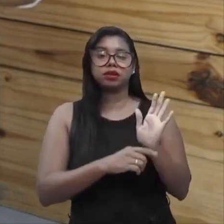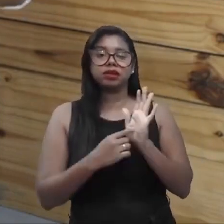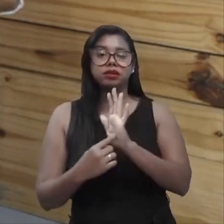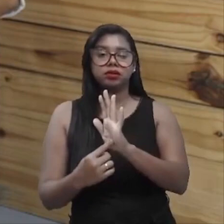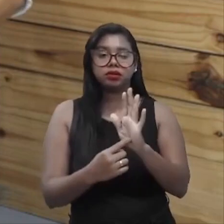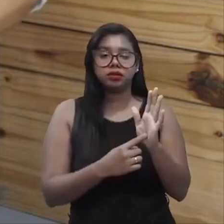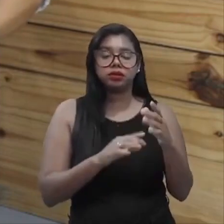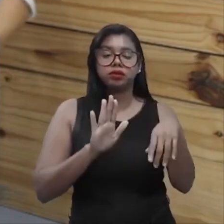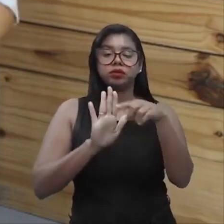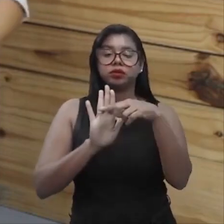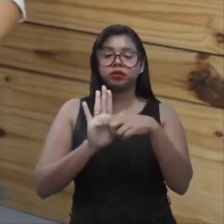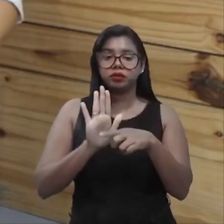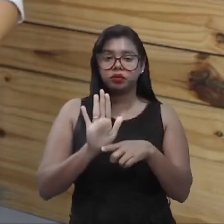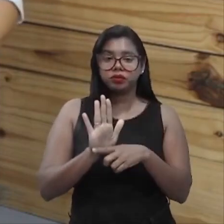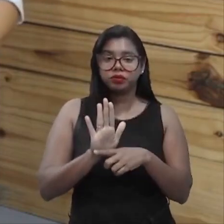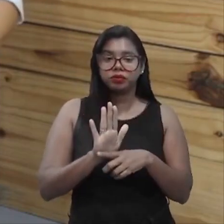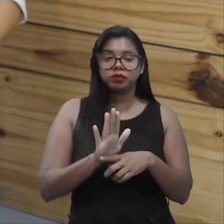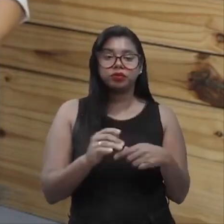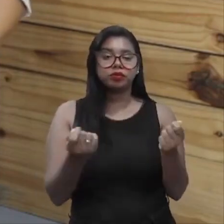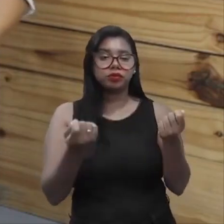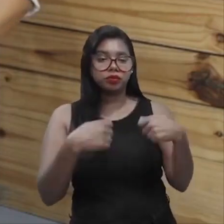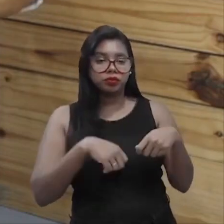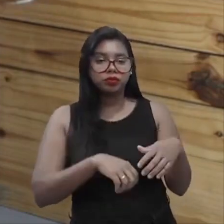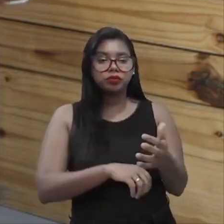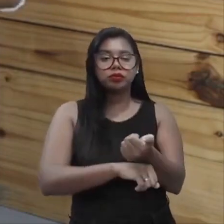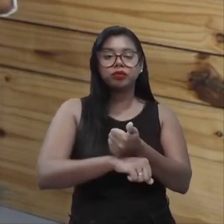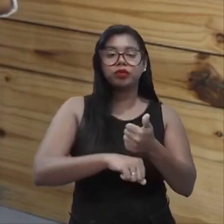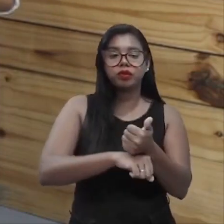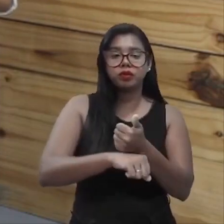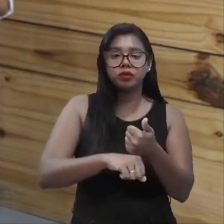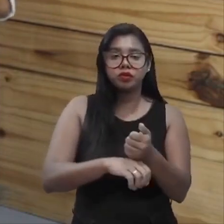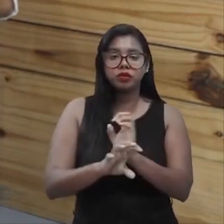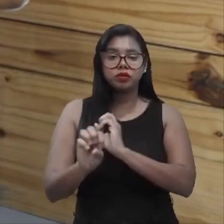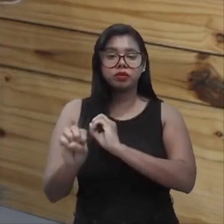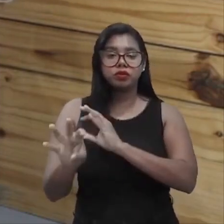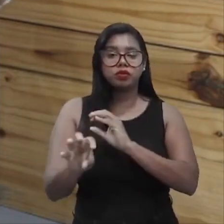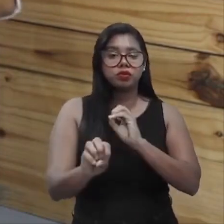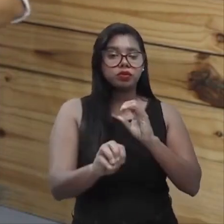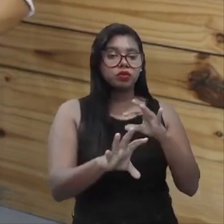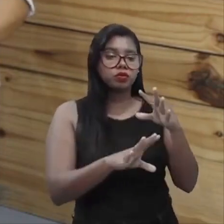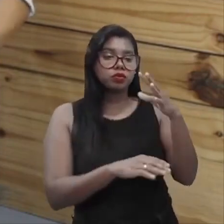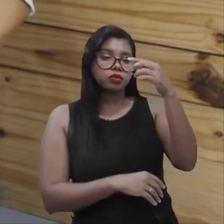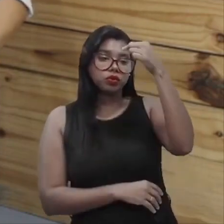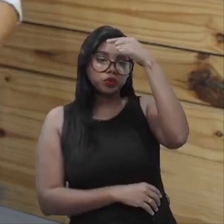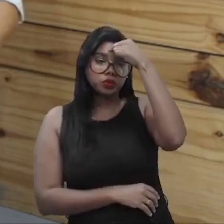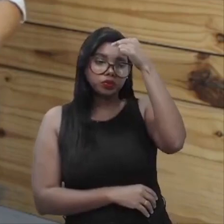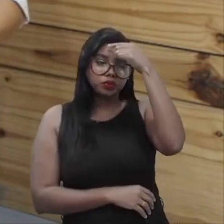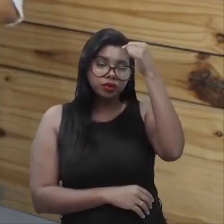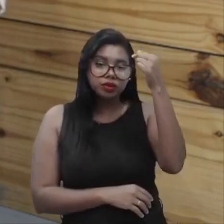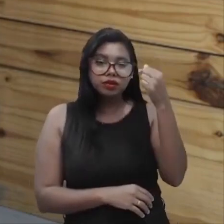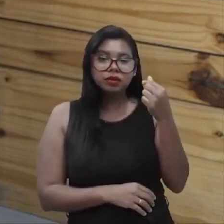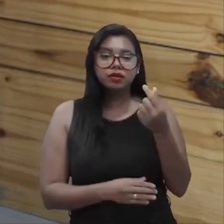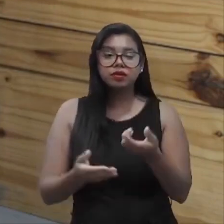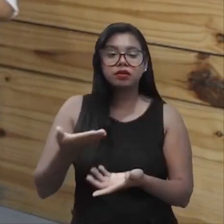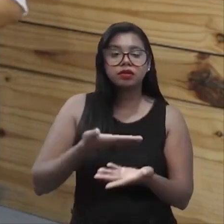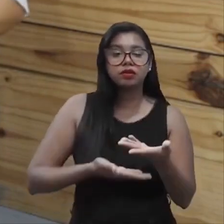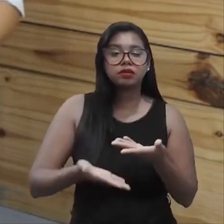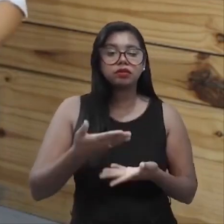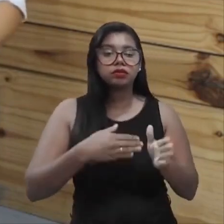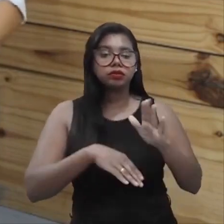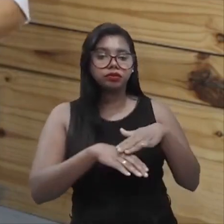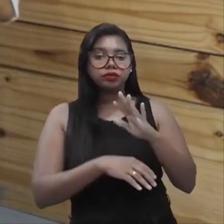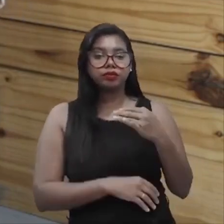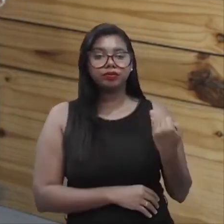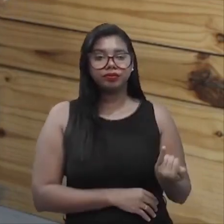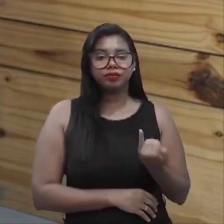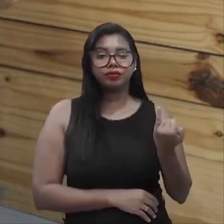Programas de qualificação profissional, a educação através das universidades corporativas, e é algo muito importante,